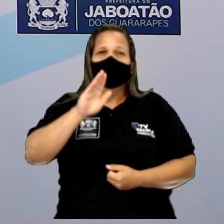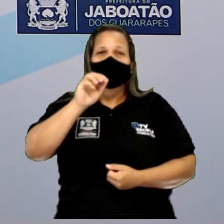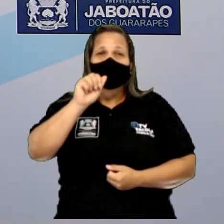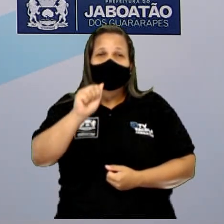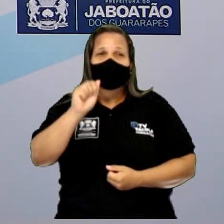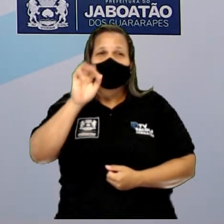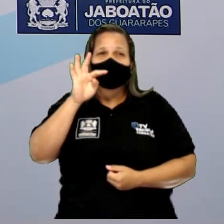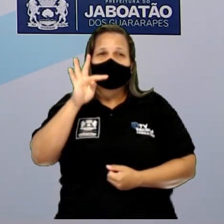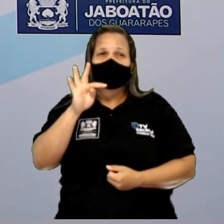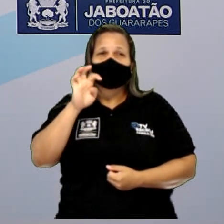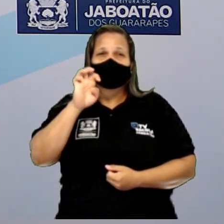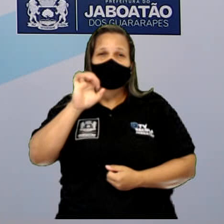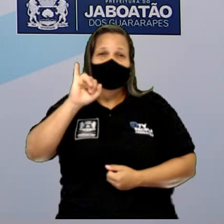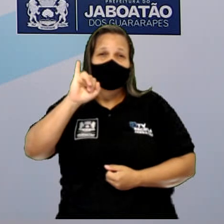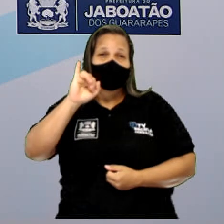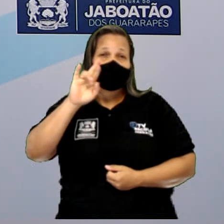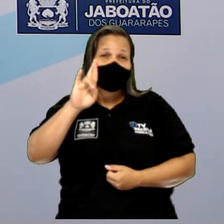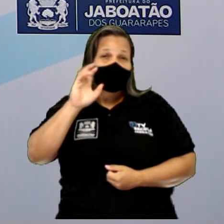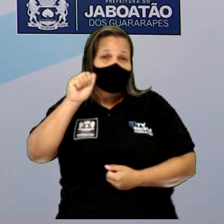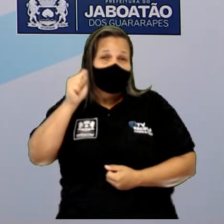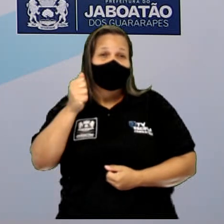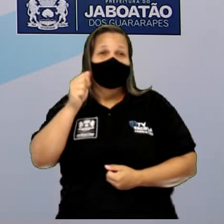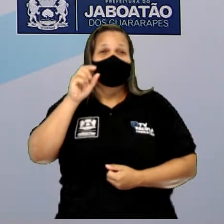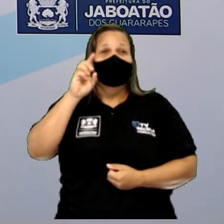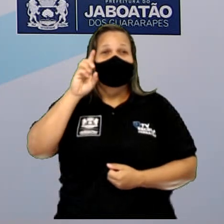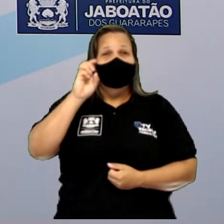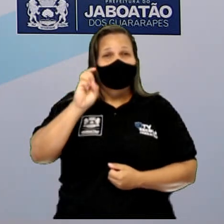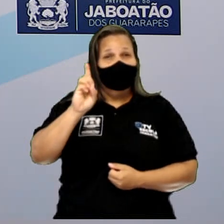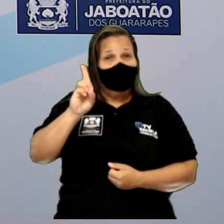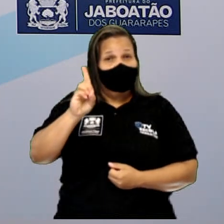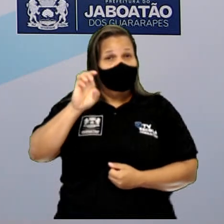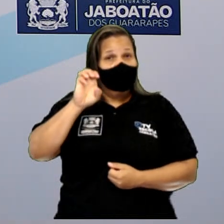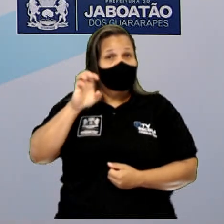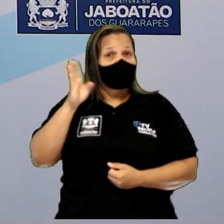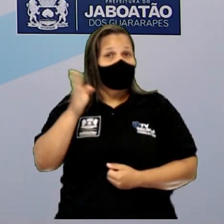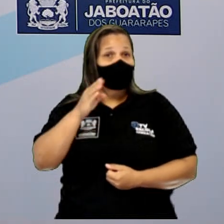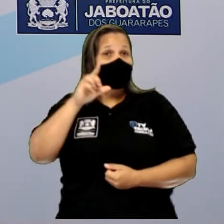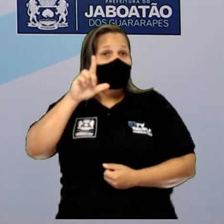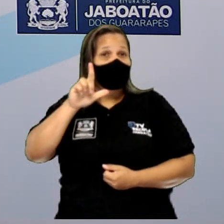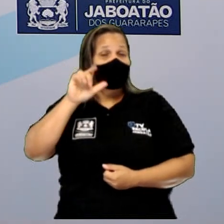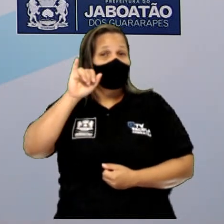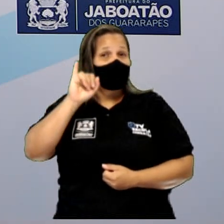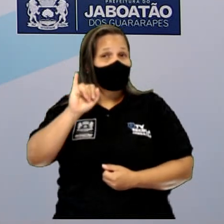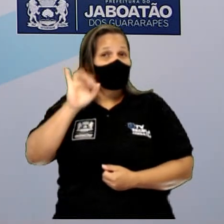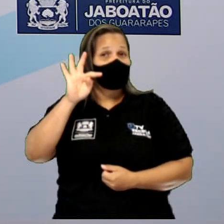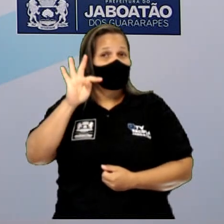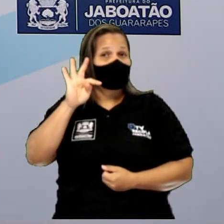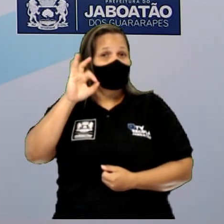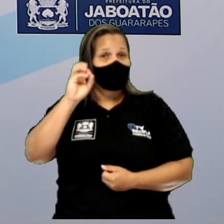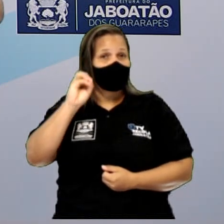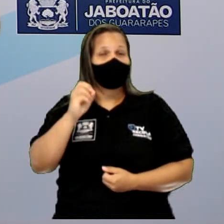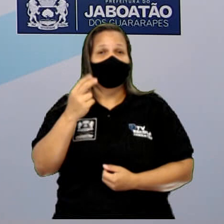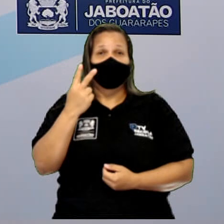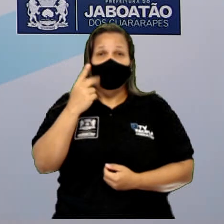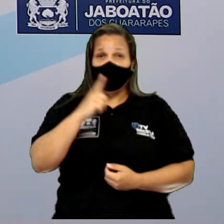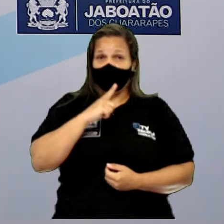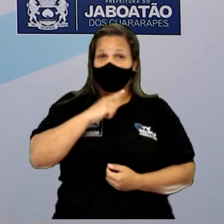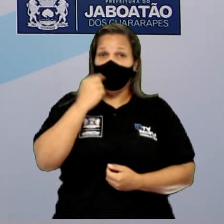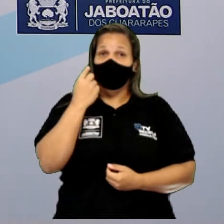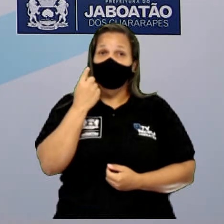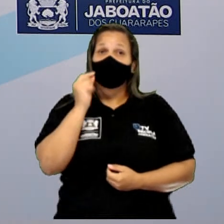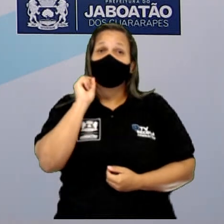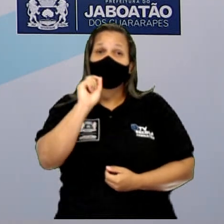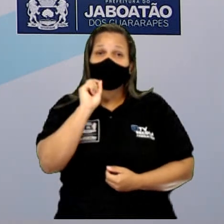pilha de lítio também. Essa pilha, ela tem aí, ó, dois lados, né? Um lado dela é chamado de ânodo,